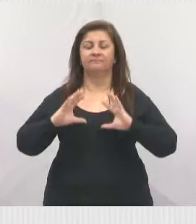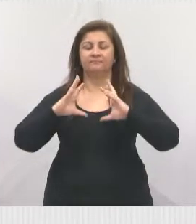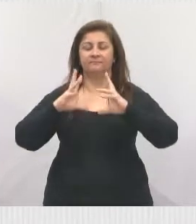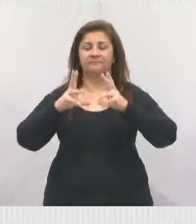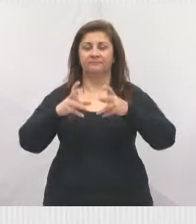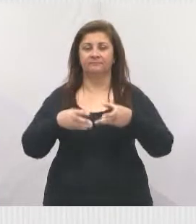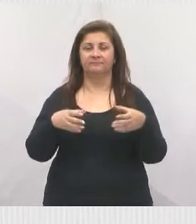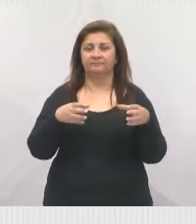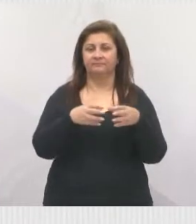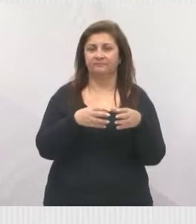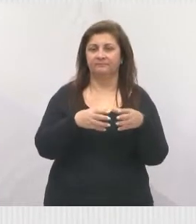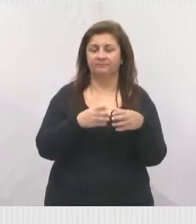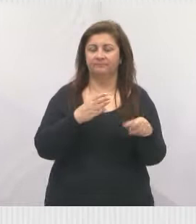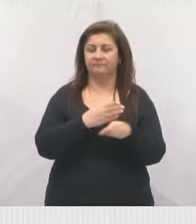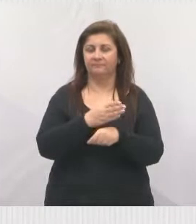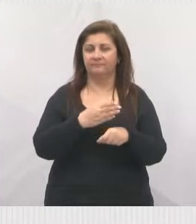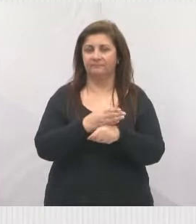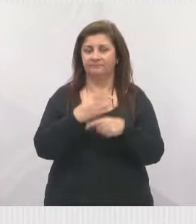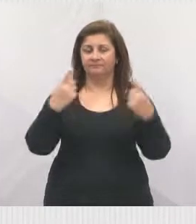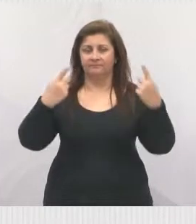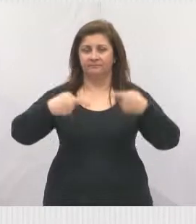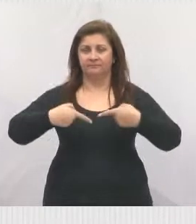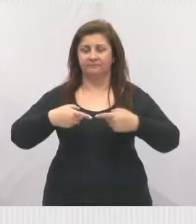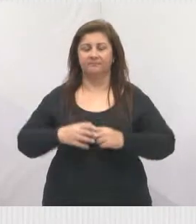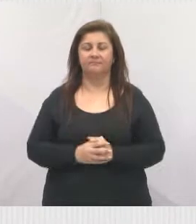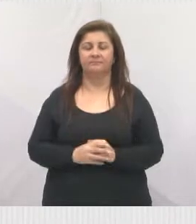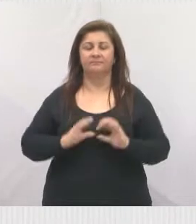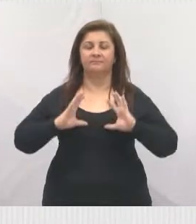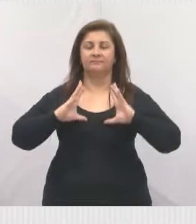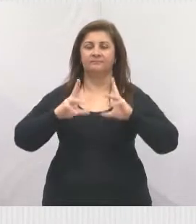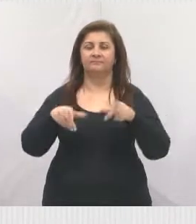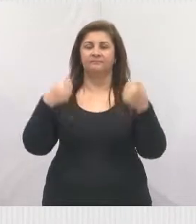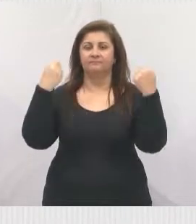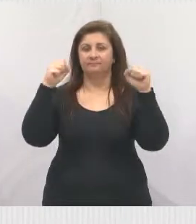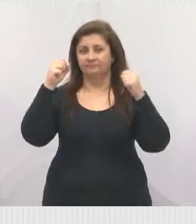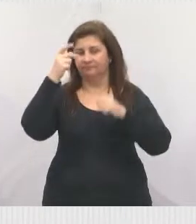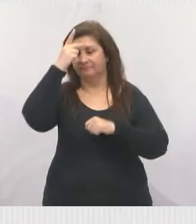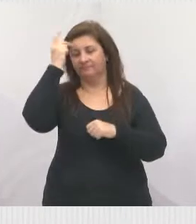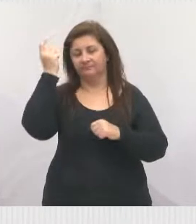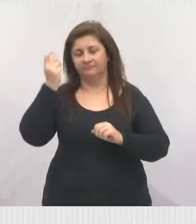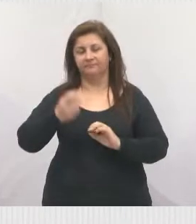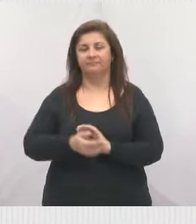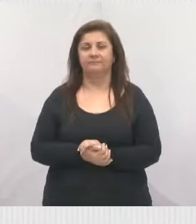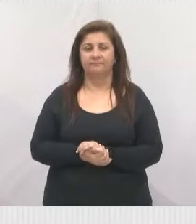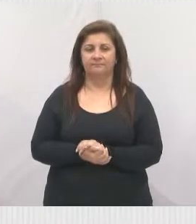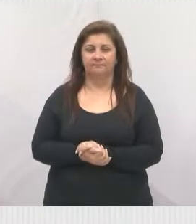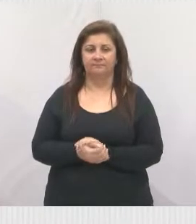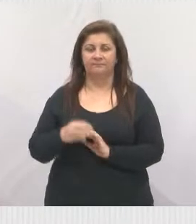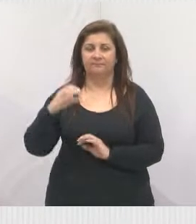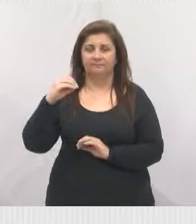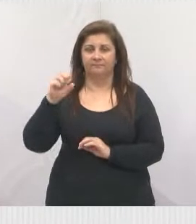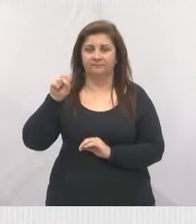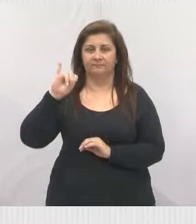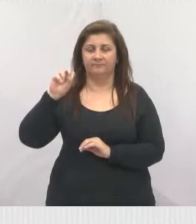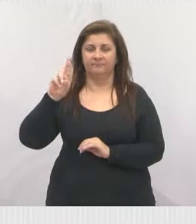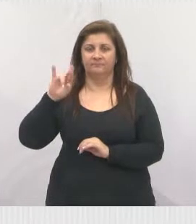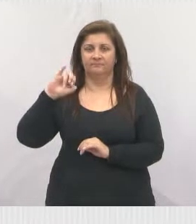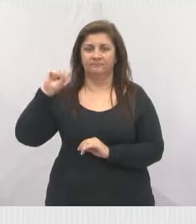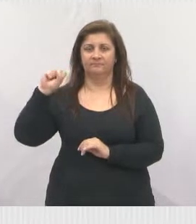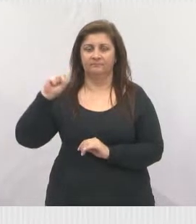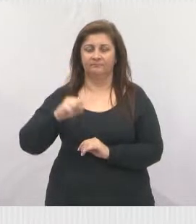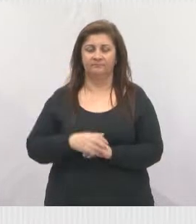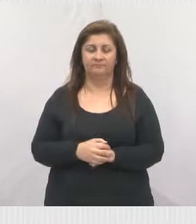clubes que participaram no campeonato da cidade, todos os atletas, em especial ao Zires, presidente da